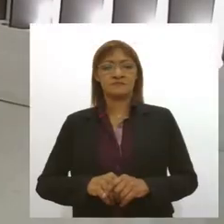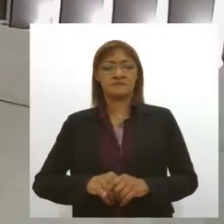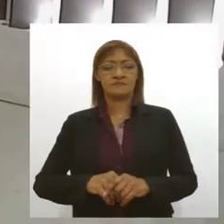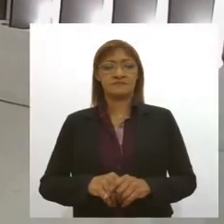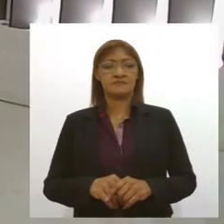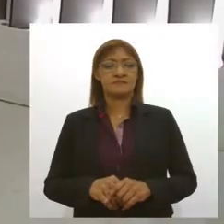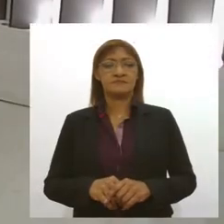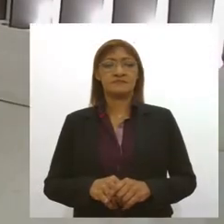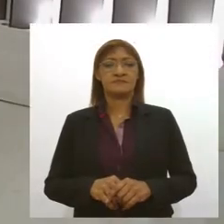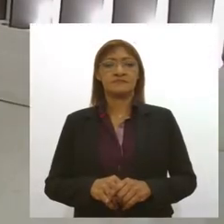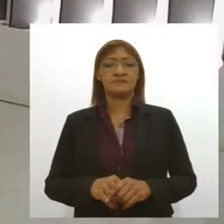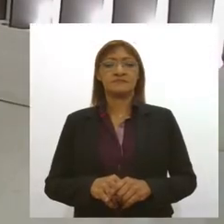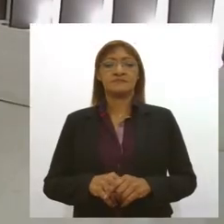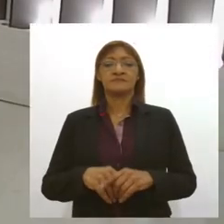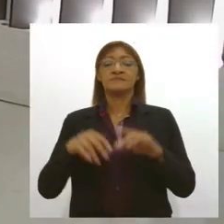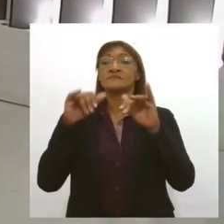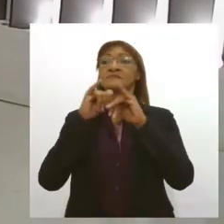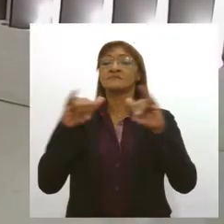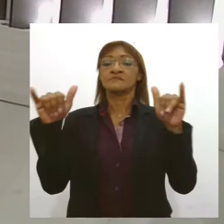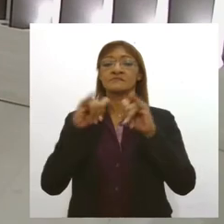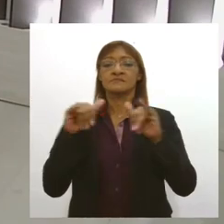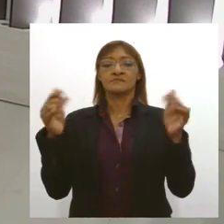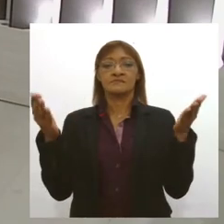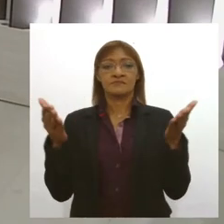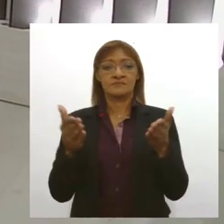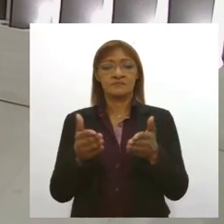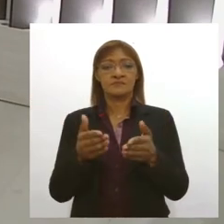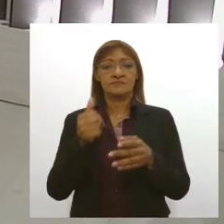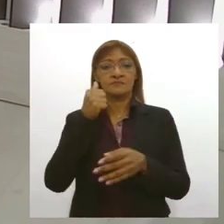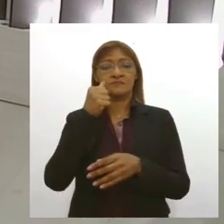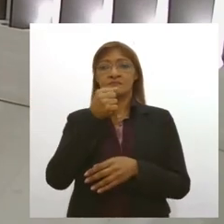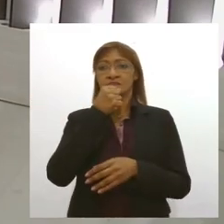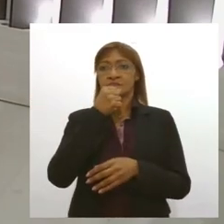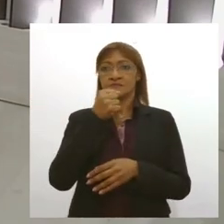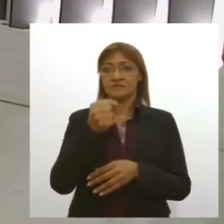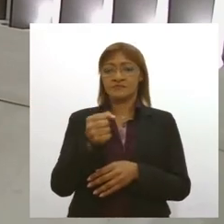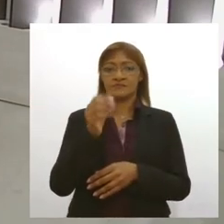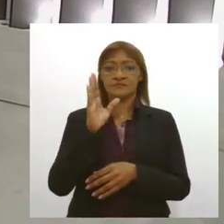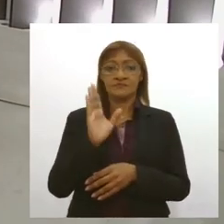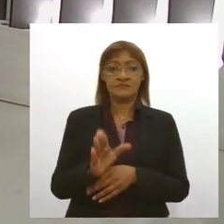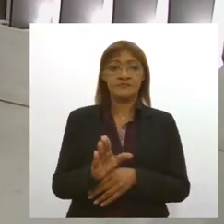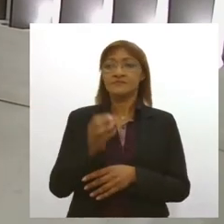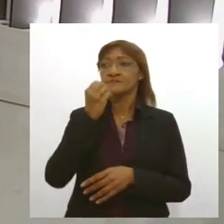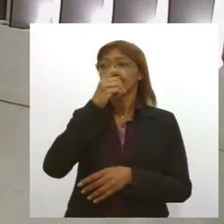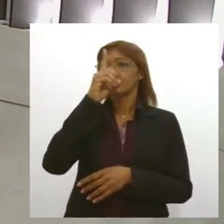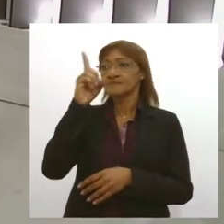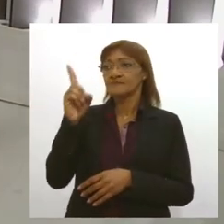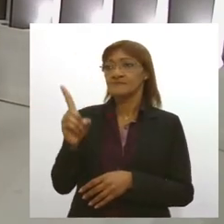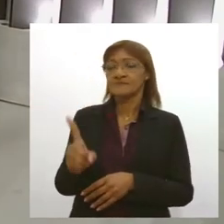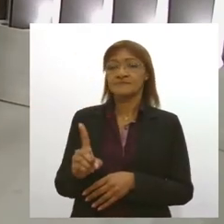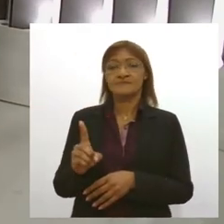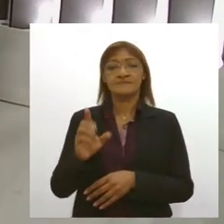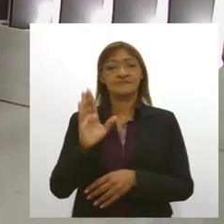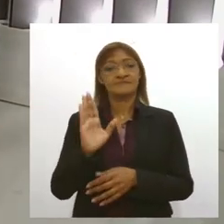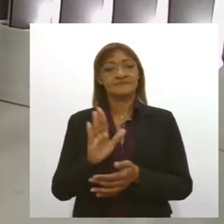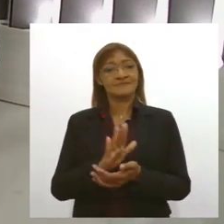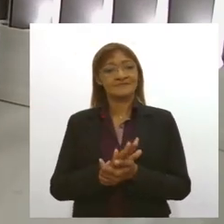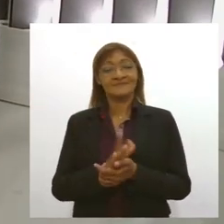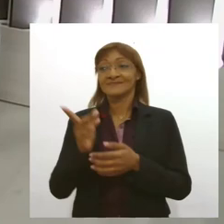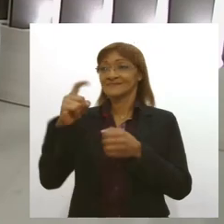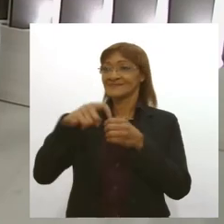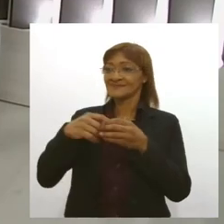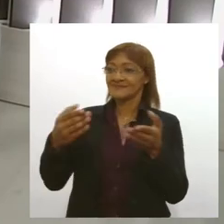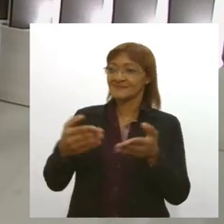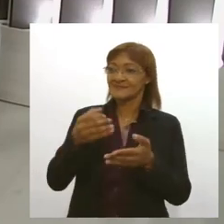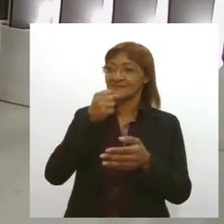quem traz as informações para a gente hoje é a jornalista Stephanie Macedo muito bom dia Stephanie seja bem-vinda de volta ao Jornal